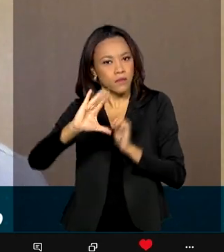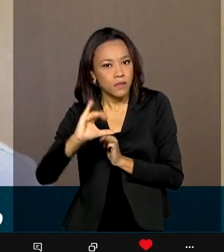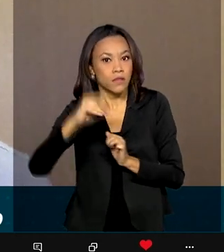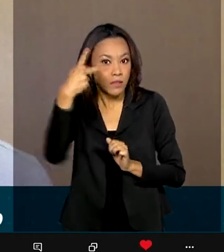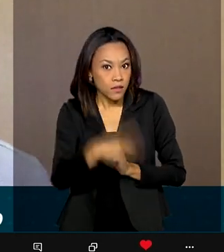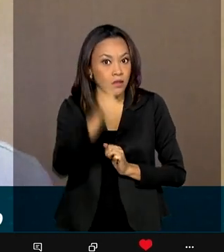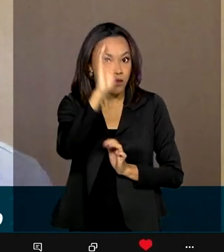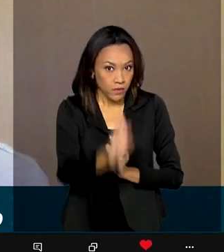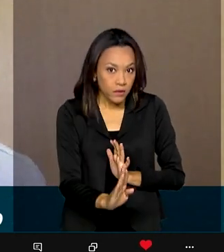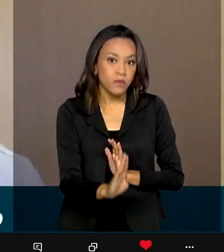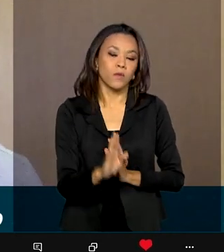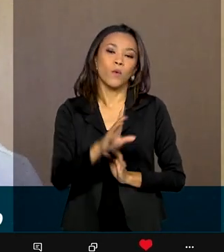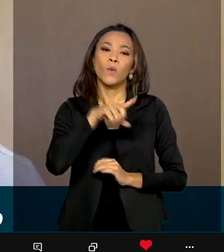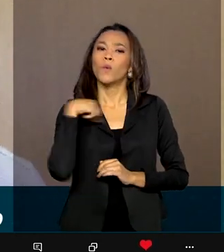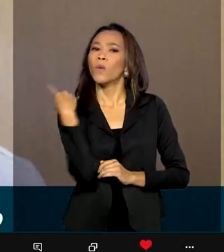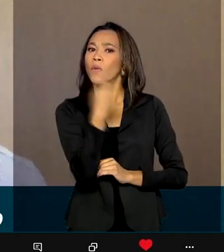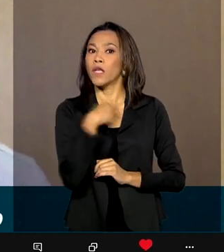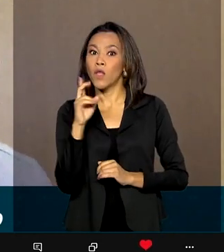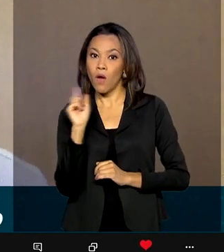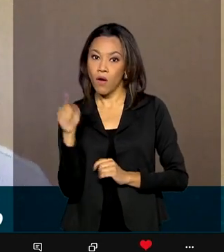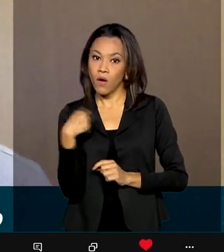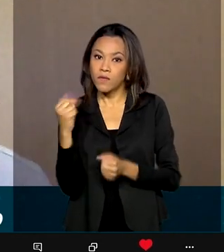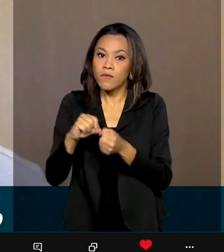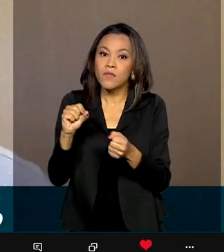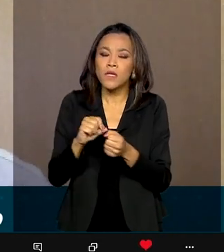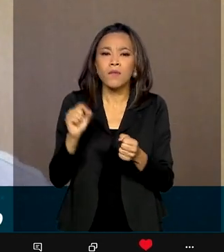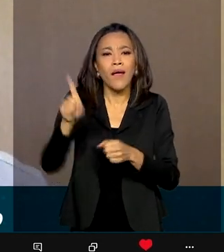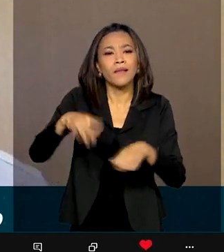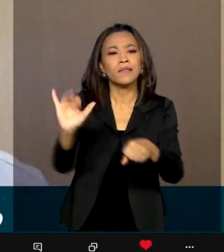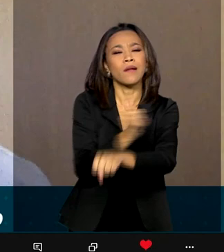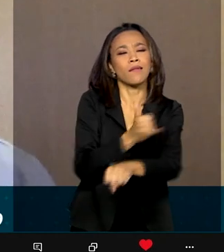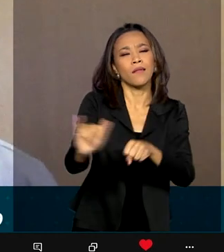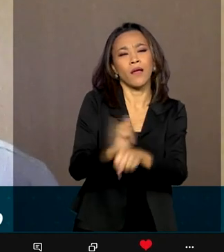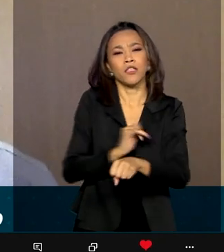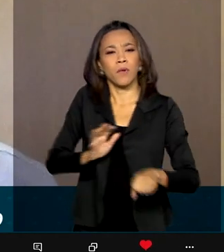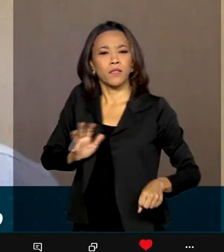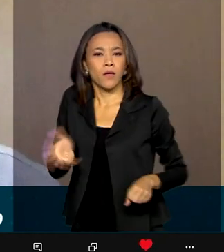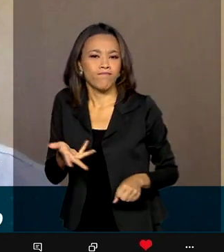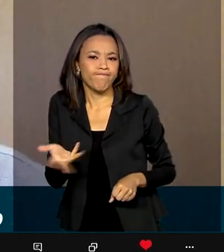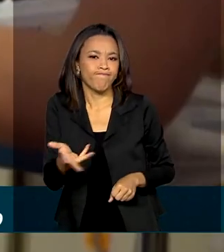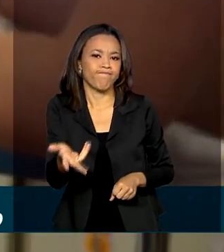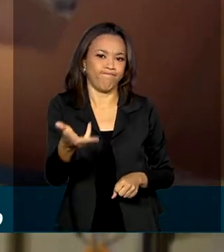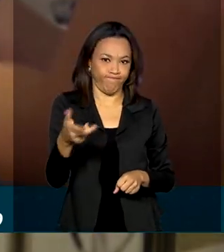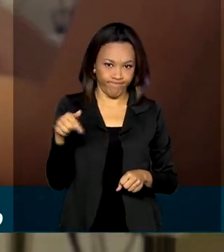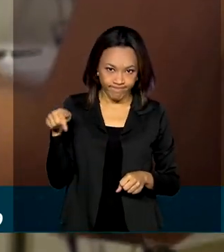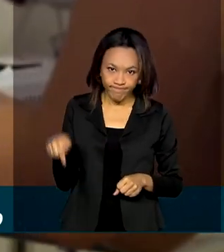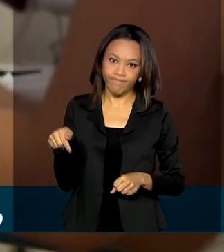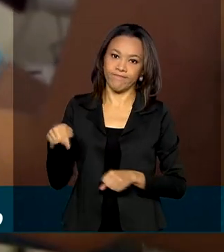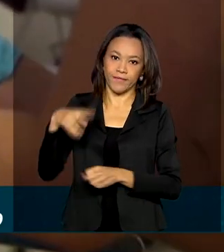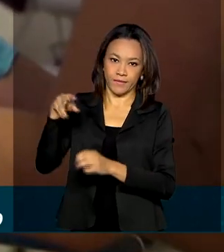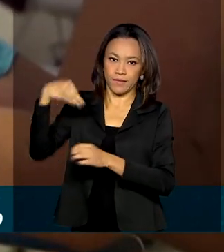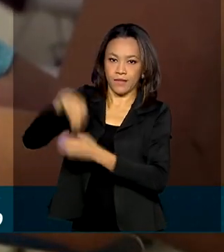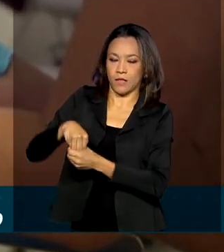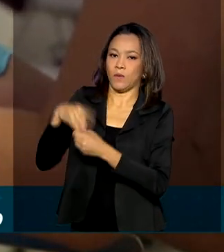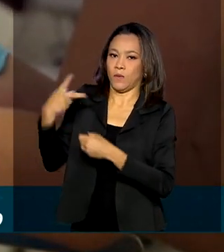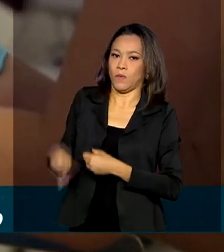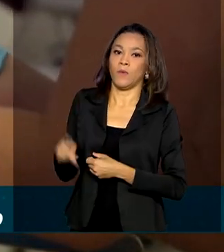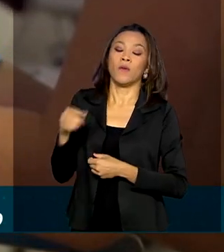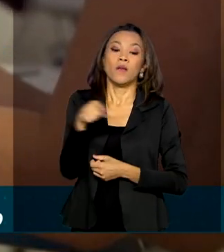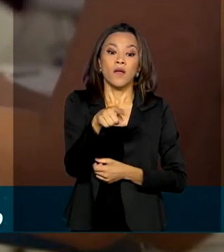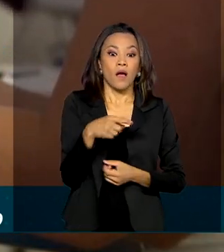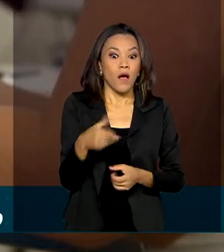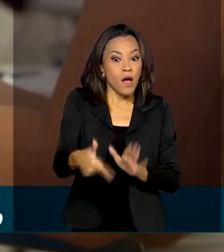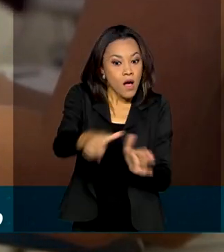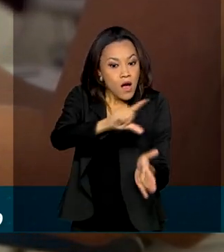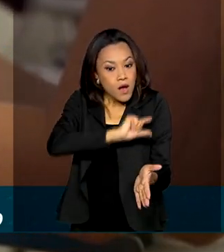Brasil. O que a gente fez foi otimizar a forma com que isso é pleiteado para a Anvisa. E para tentar garantir o quanto